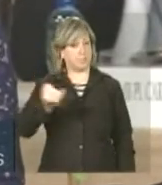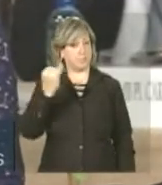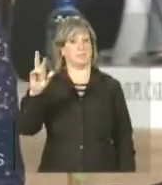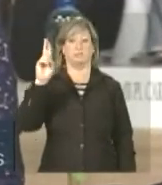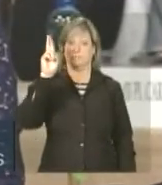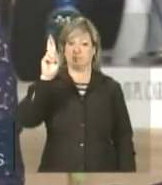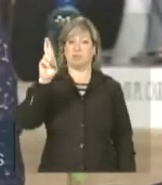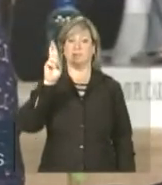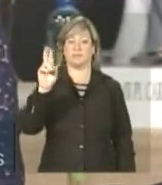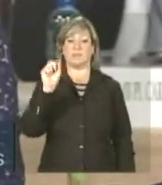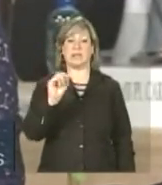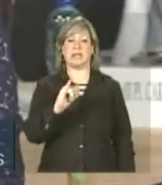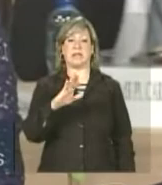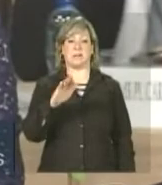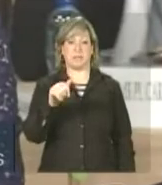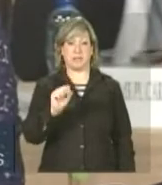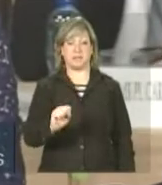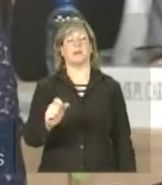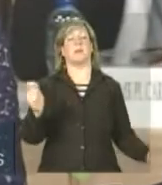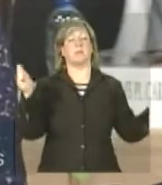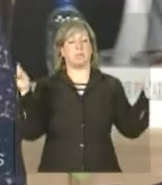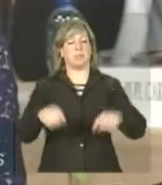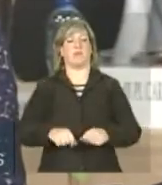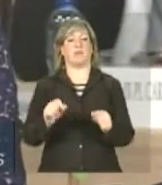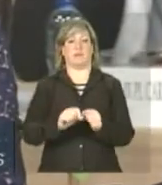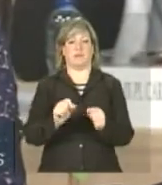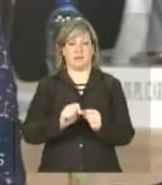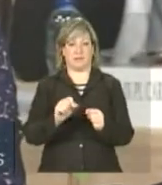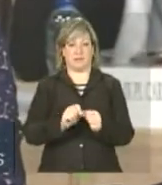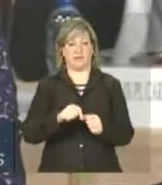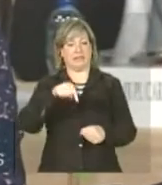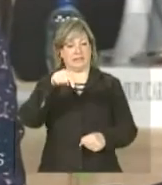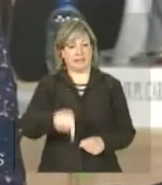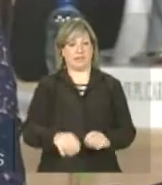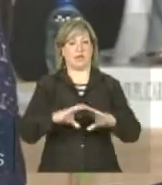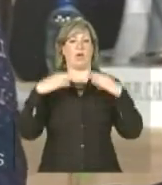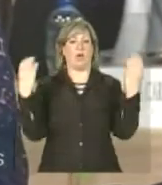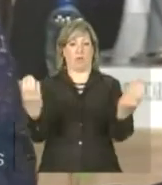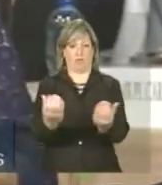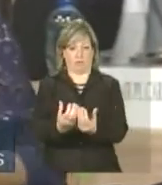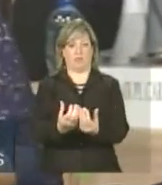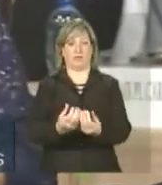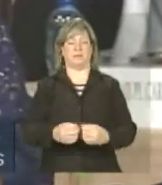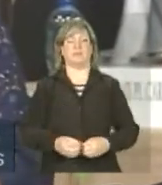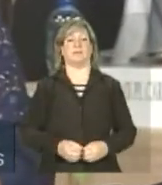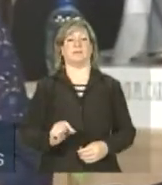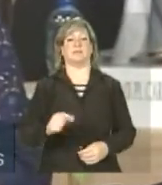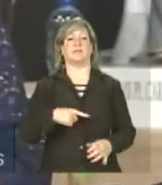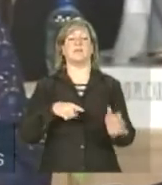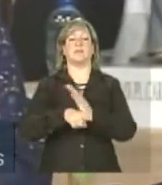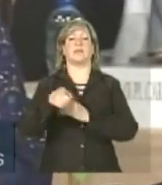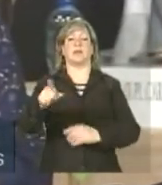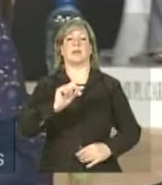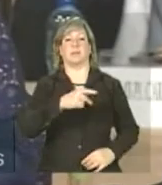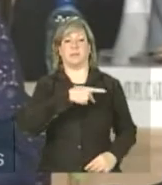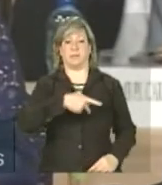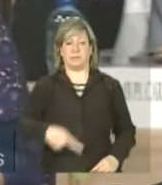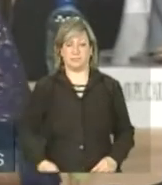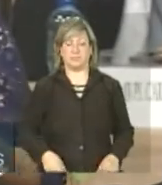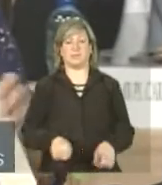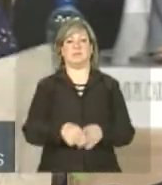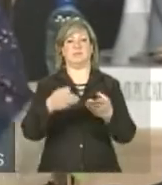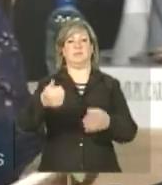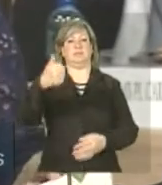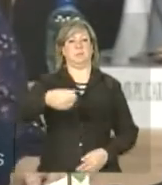que o IBAS pode desempenhar nesta conferência. Sr. Presidente, Sr.